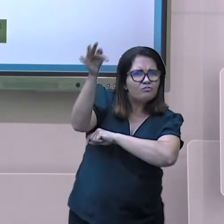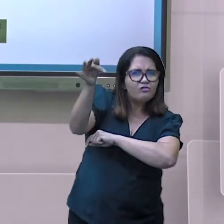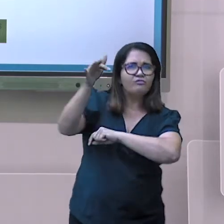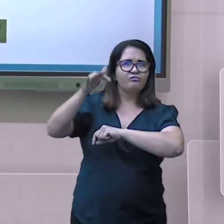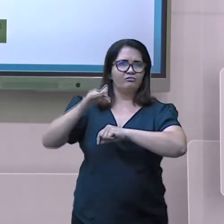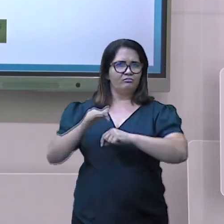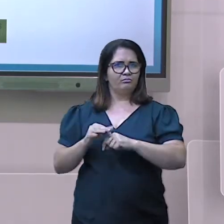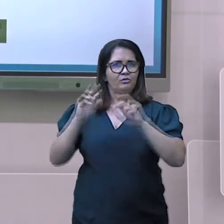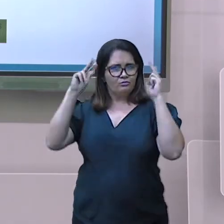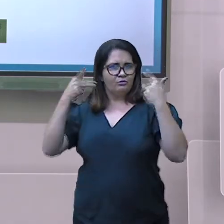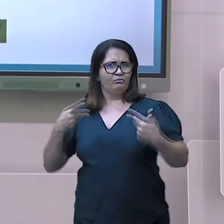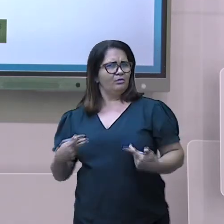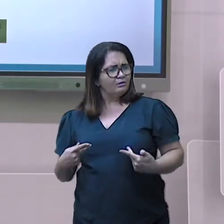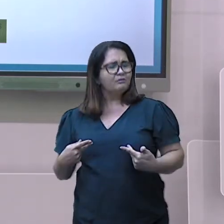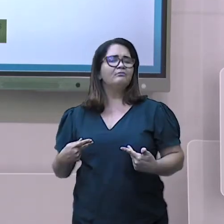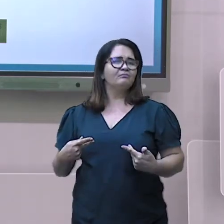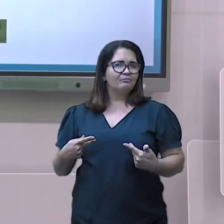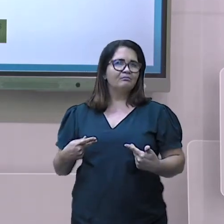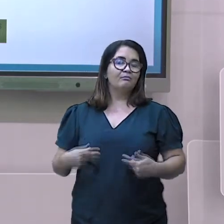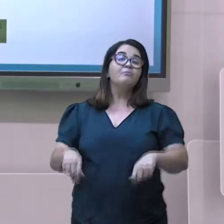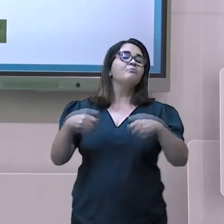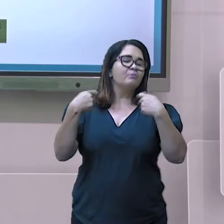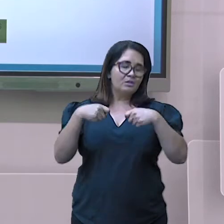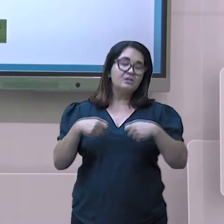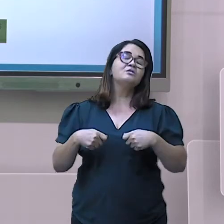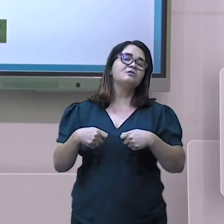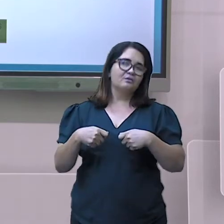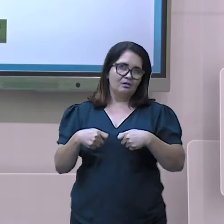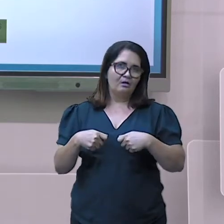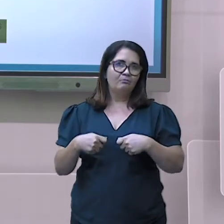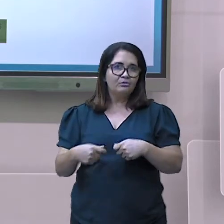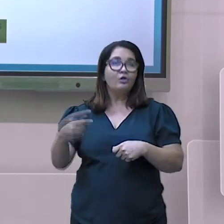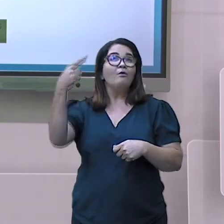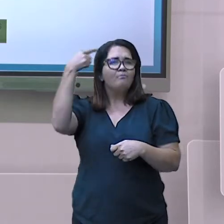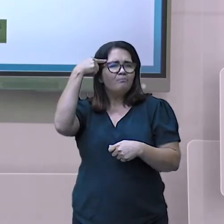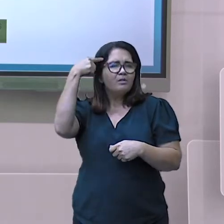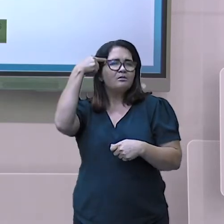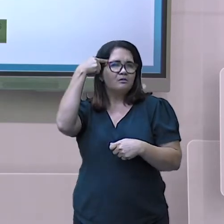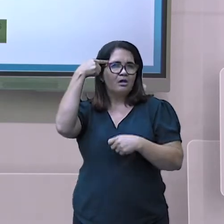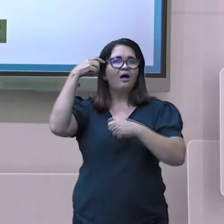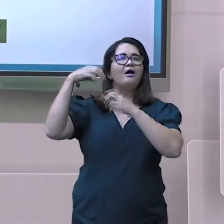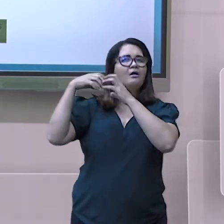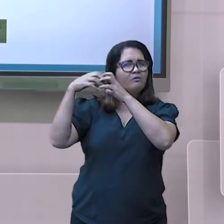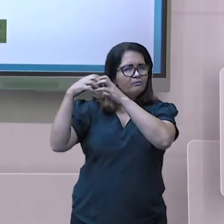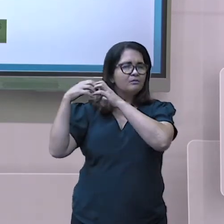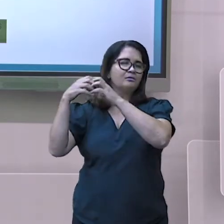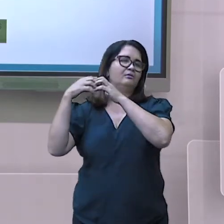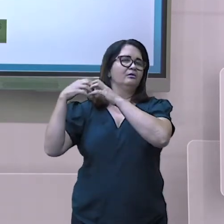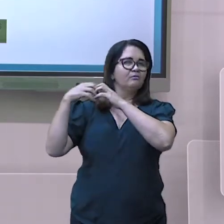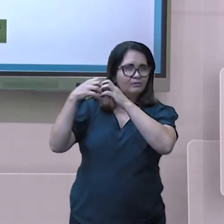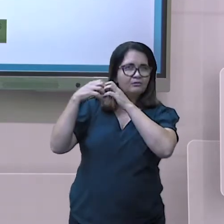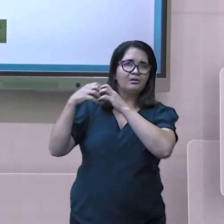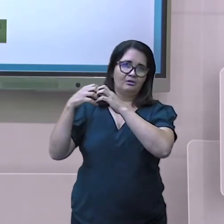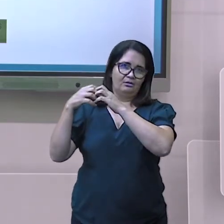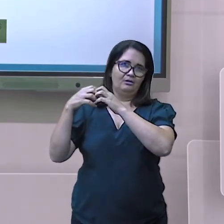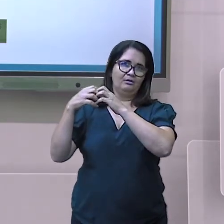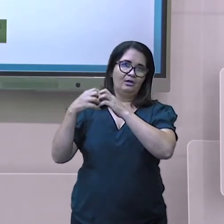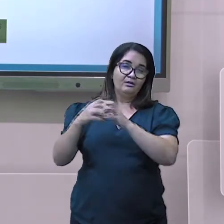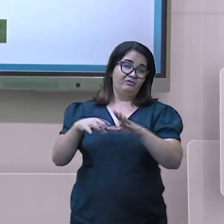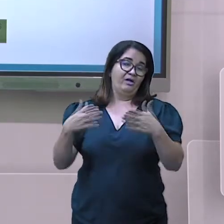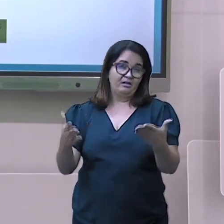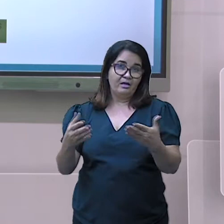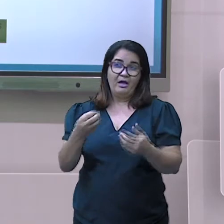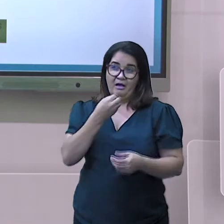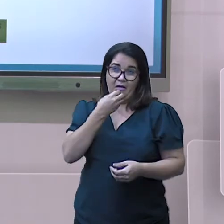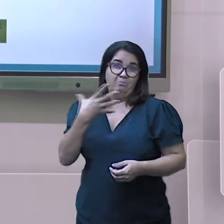Observar se o produto que utilizou a matéria-prima retirada da natureza tem uma boa qualidade? Ou se vale a